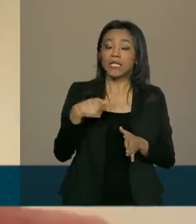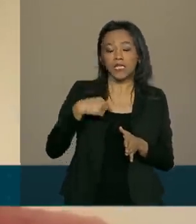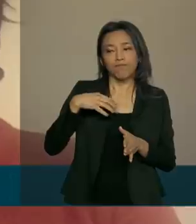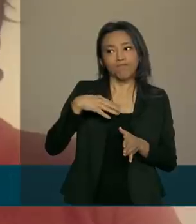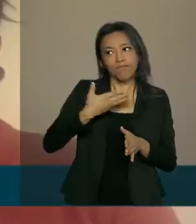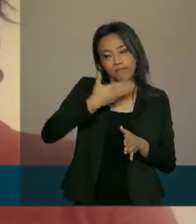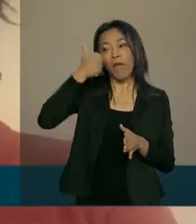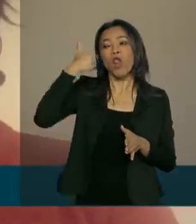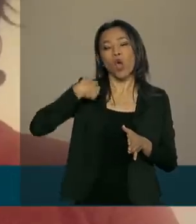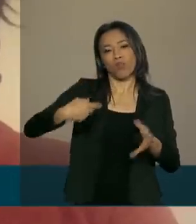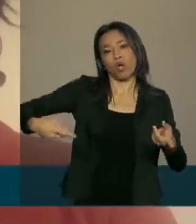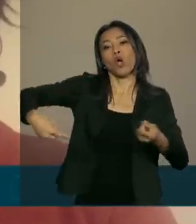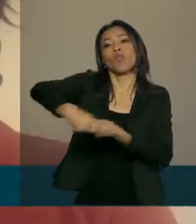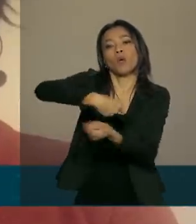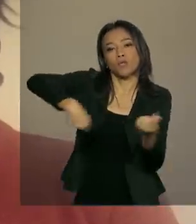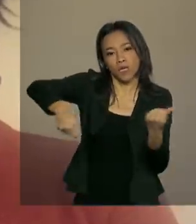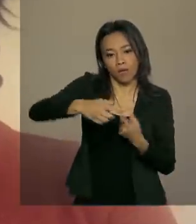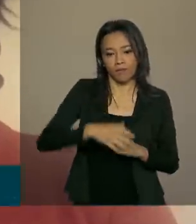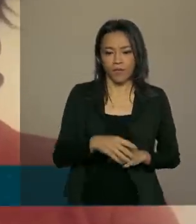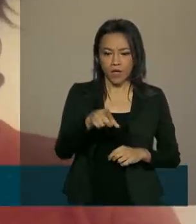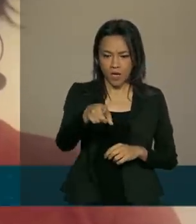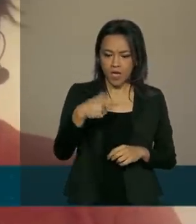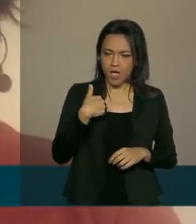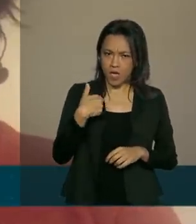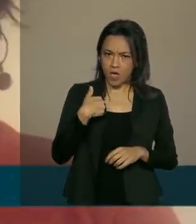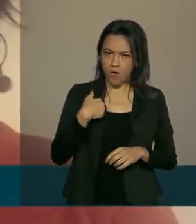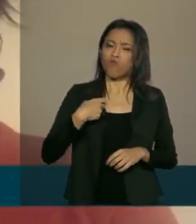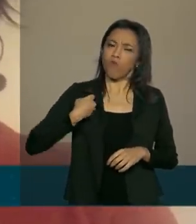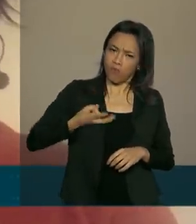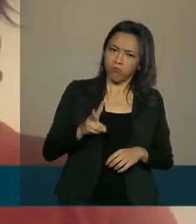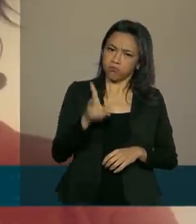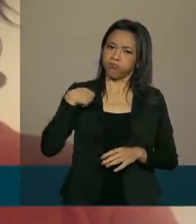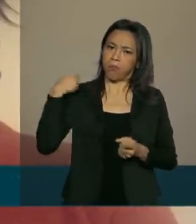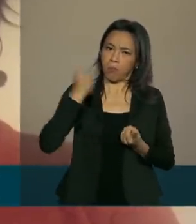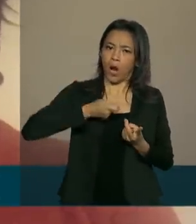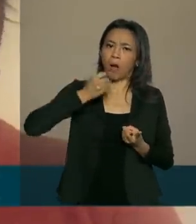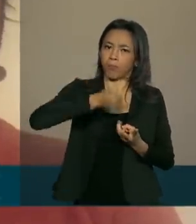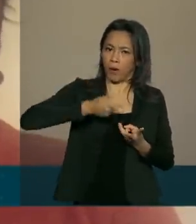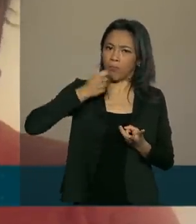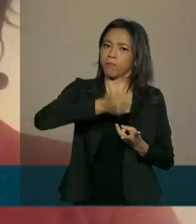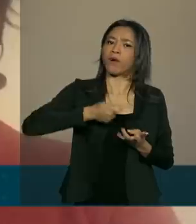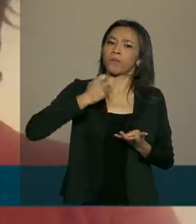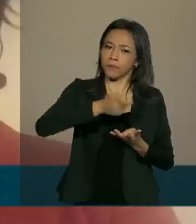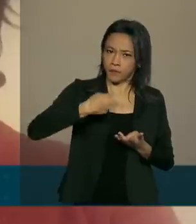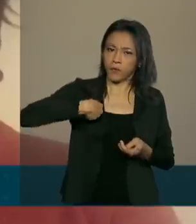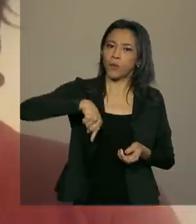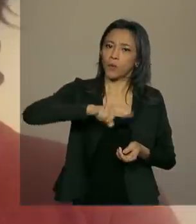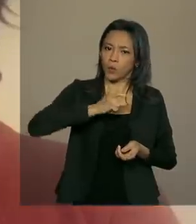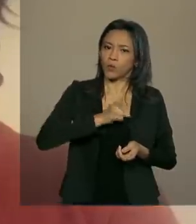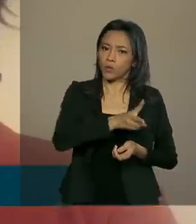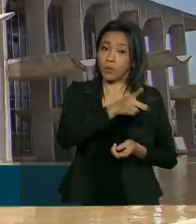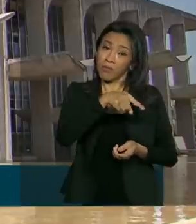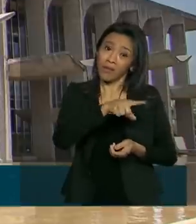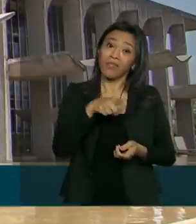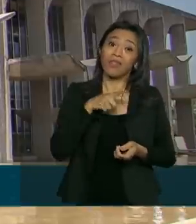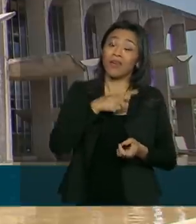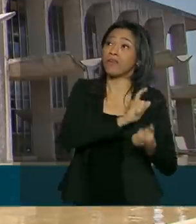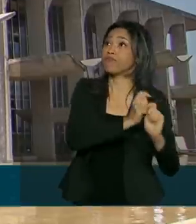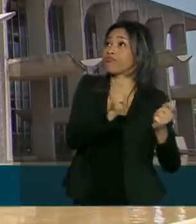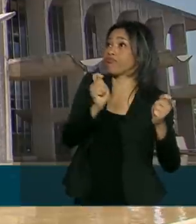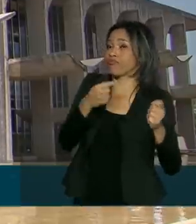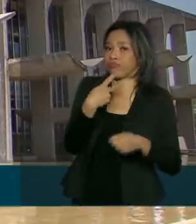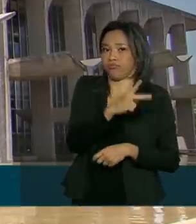acordo. Eu não vou deixar de honrar com o pagamento, tendo em vista que ele tem as despesas dele. A